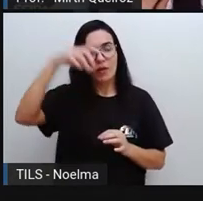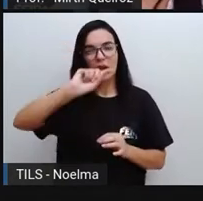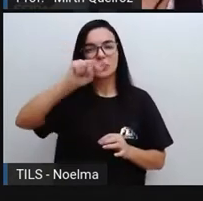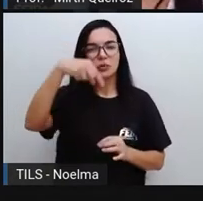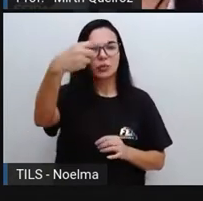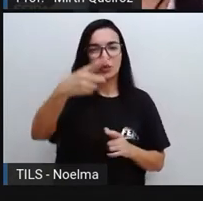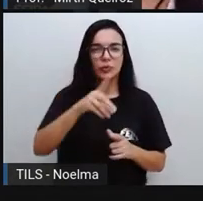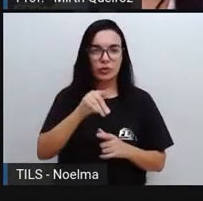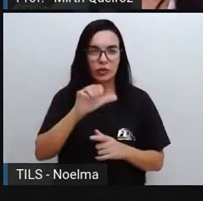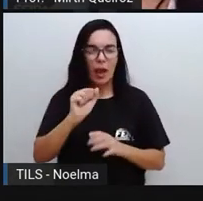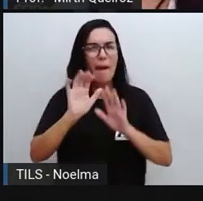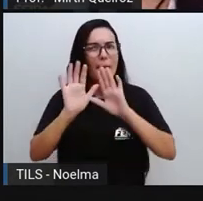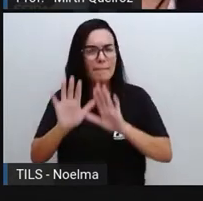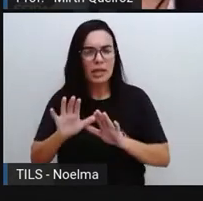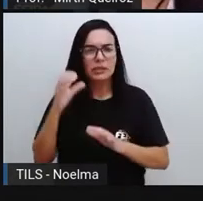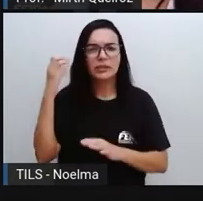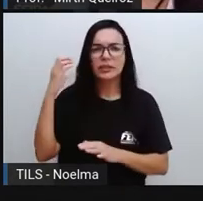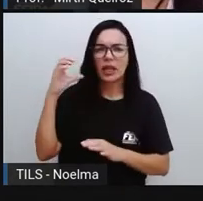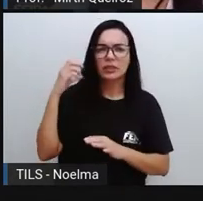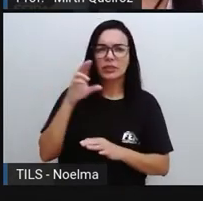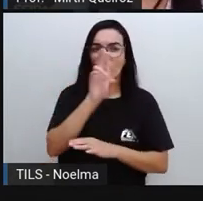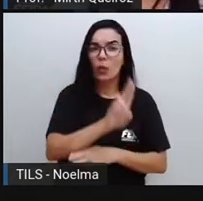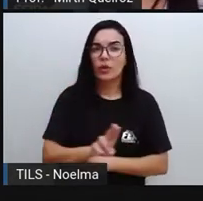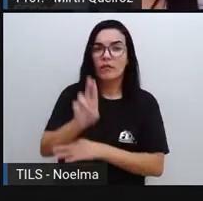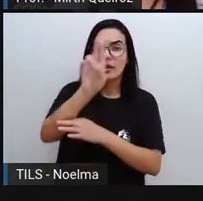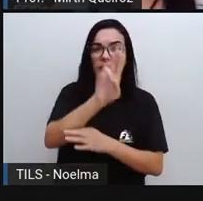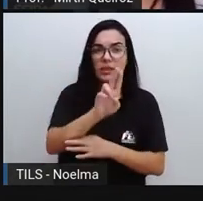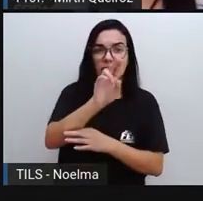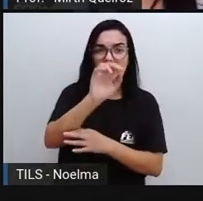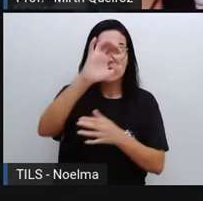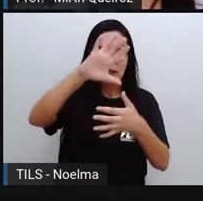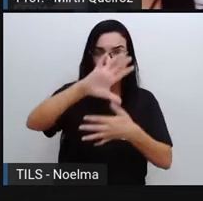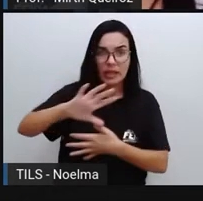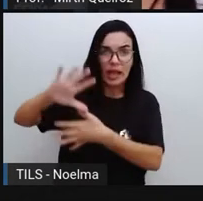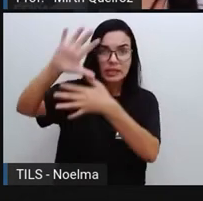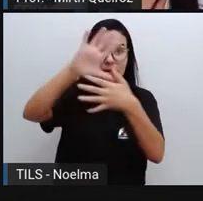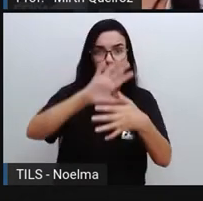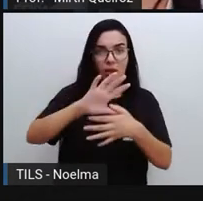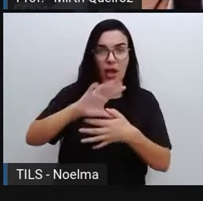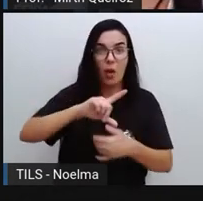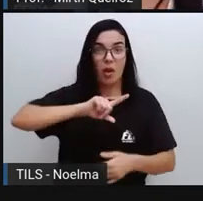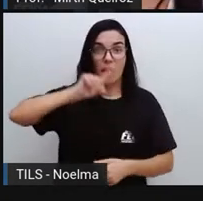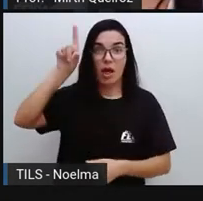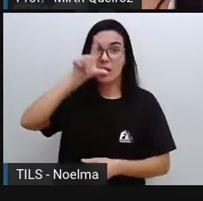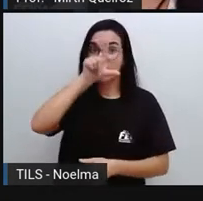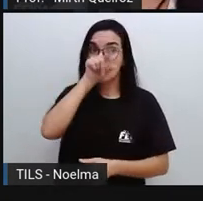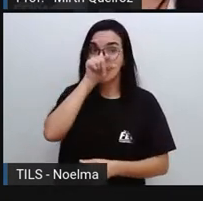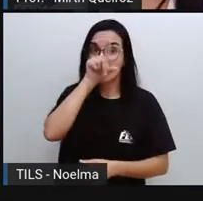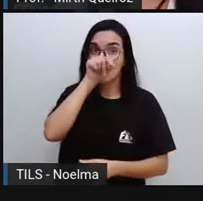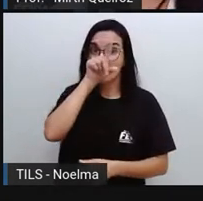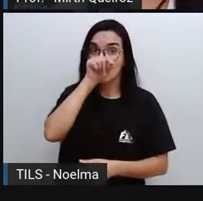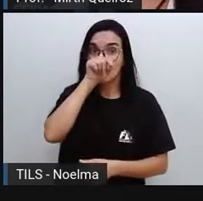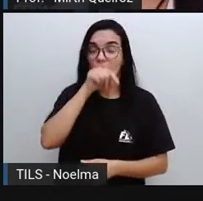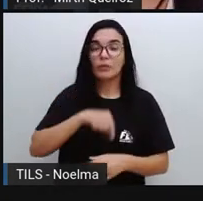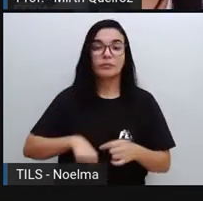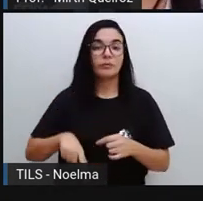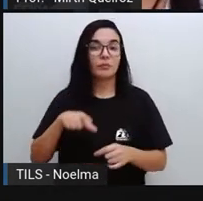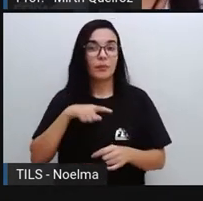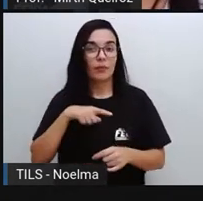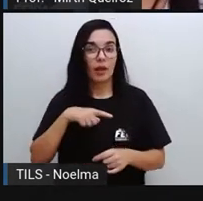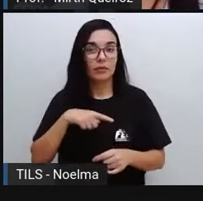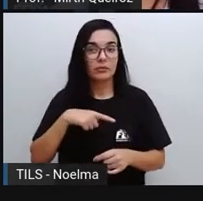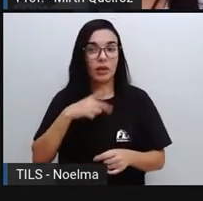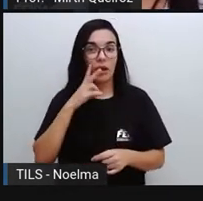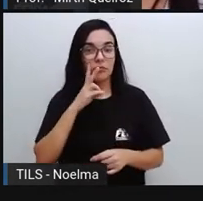cientistas da Universidade Nacional Maior de São Marcos, no Peru, veem nesses animais possíveis aliados na